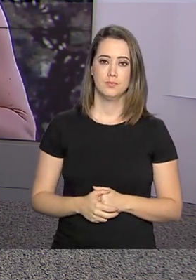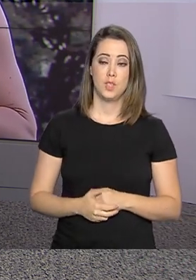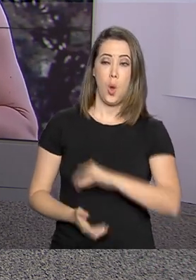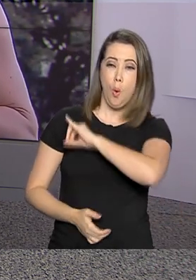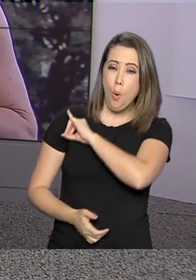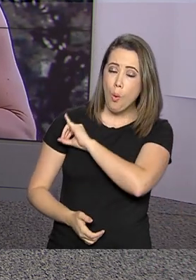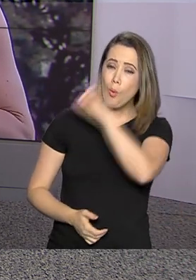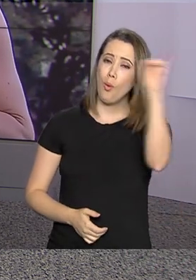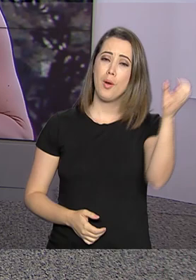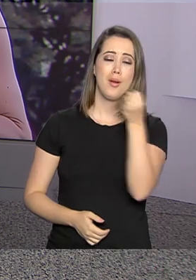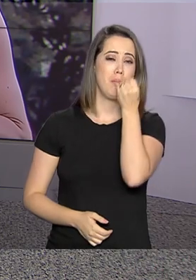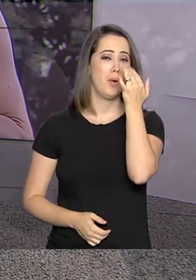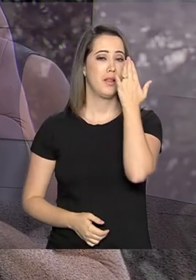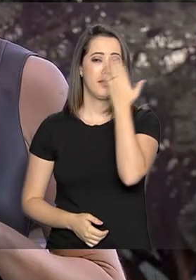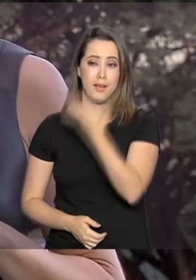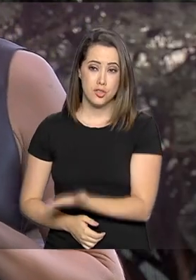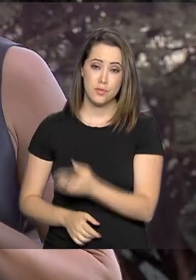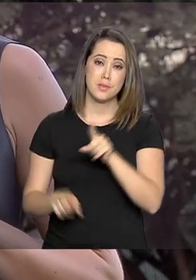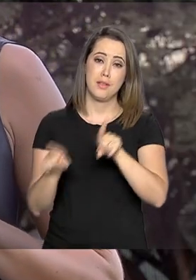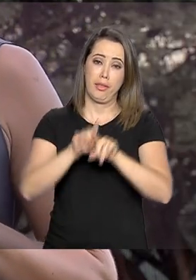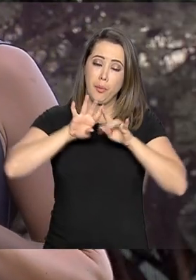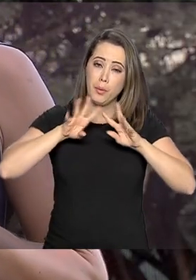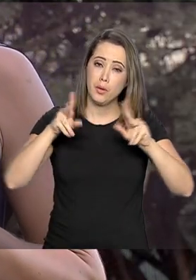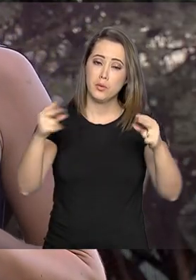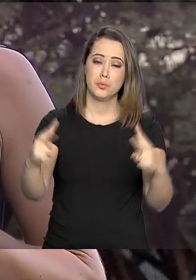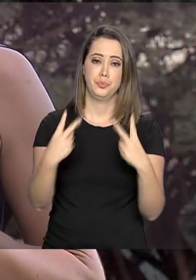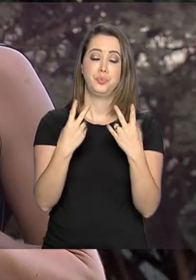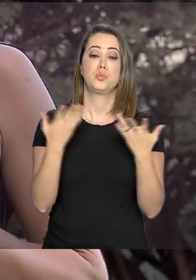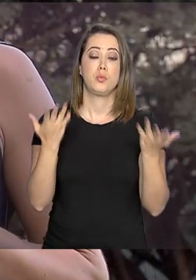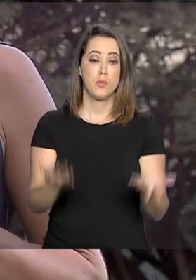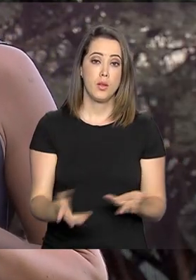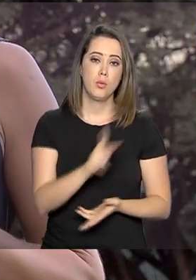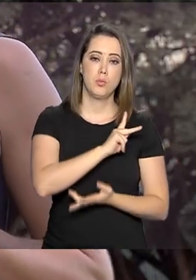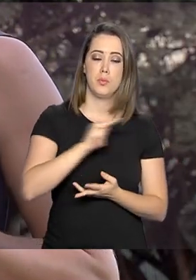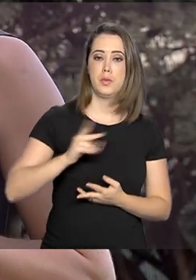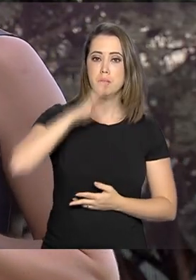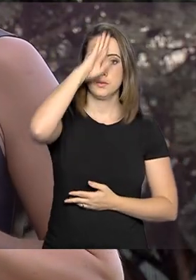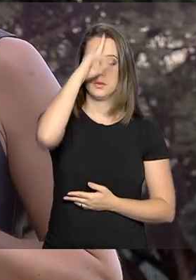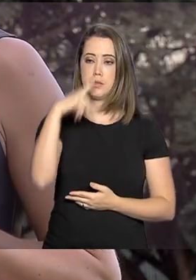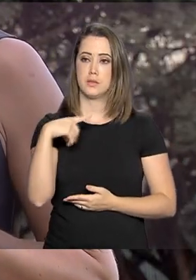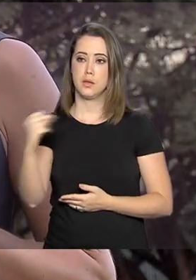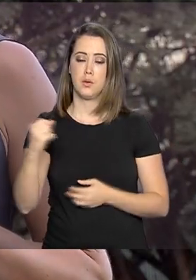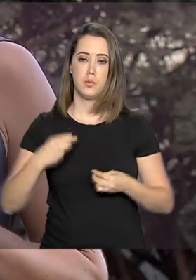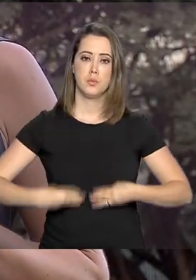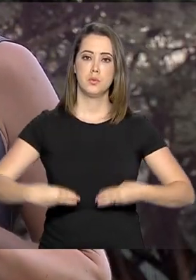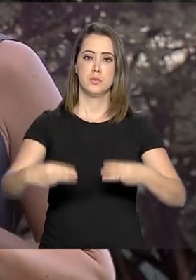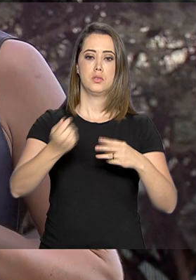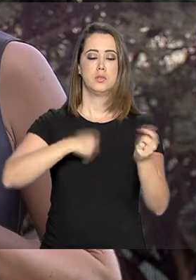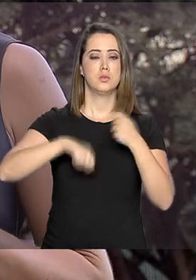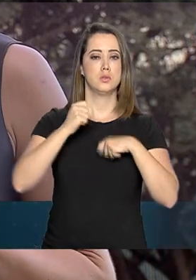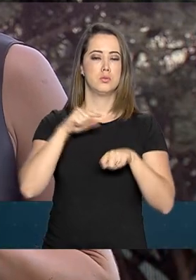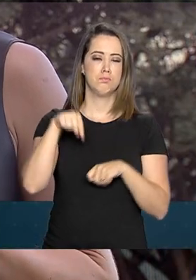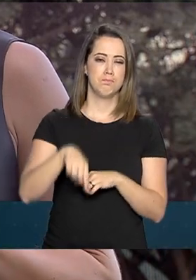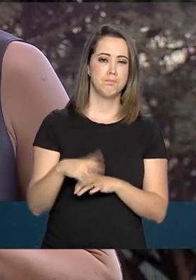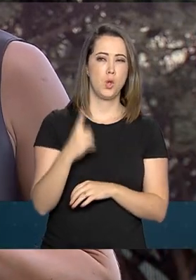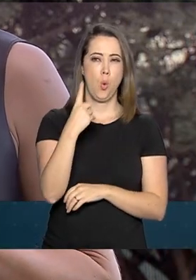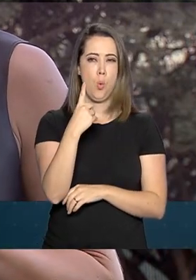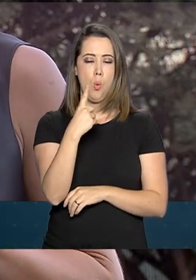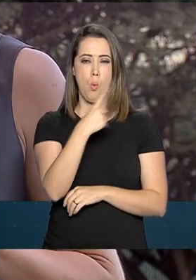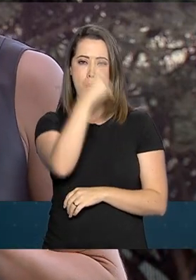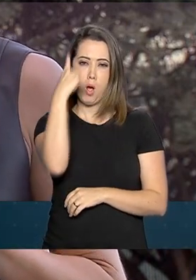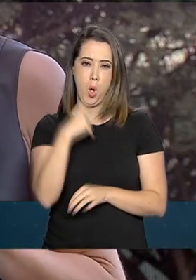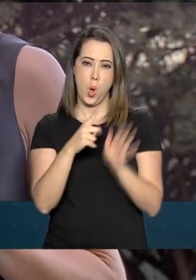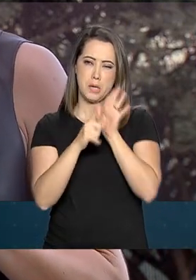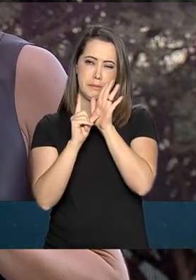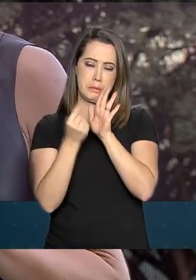Oi, Roberto. Boa tarde para você, boa tarde a todos. É isso mesmo, o presidente Jair Bolsonaro deixou o Ministério da Economia aqui há cerca de uma hora,